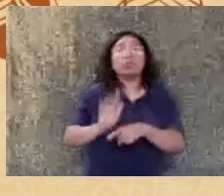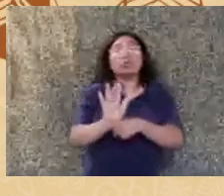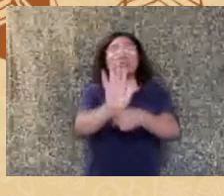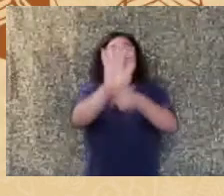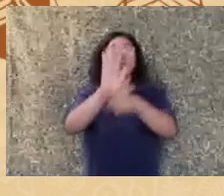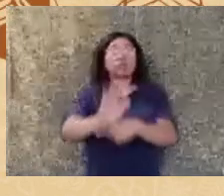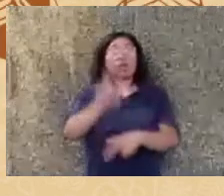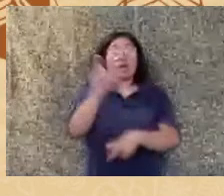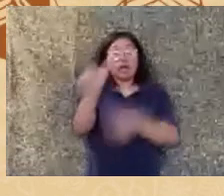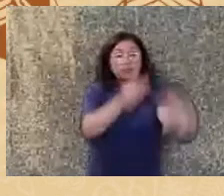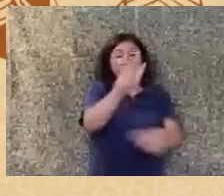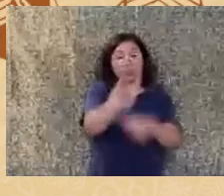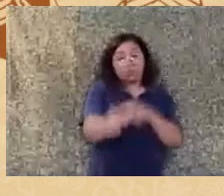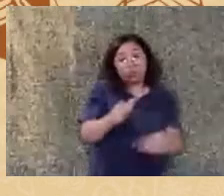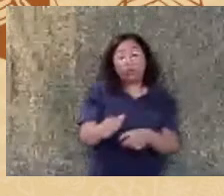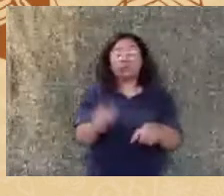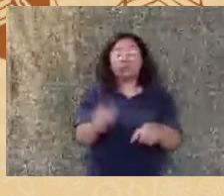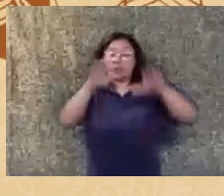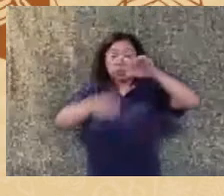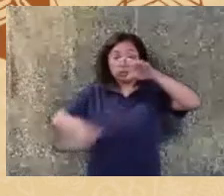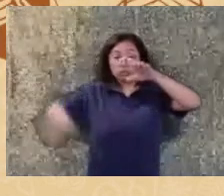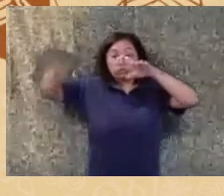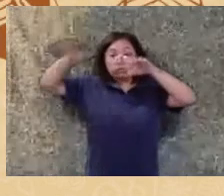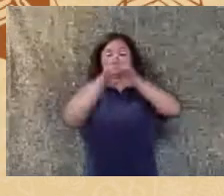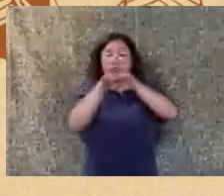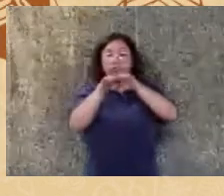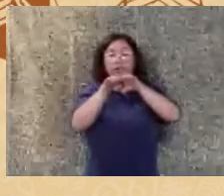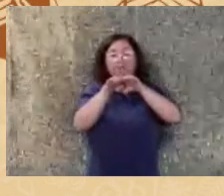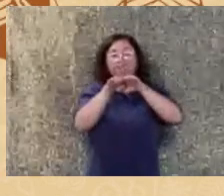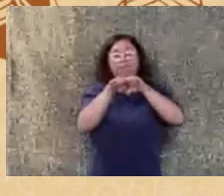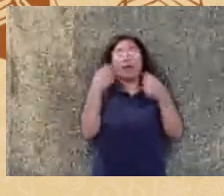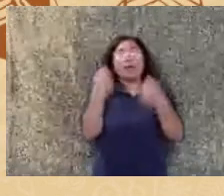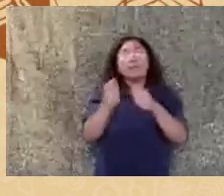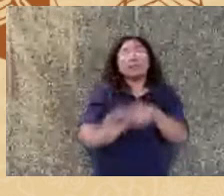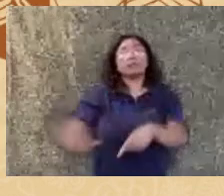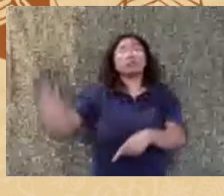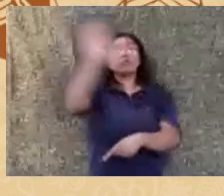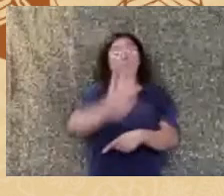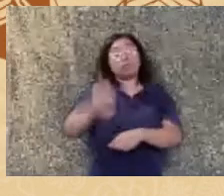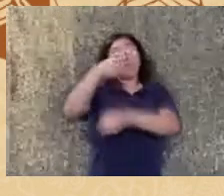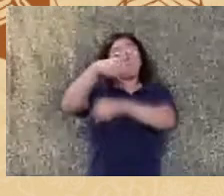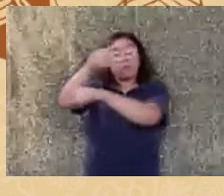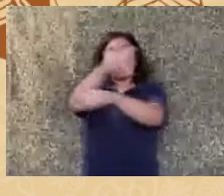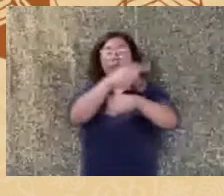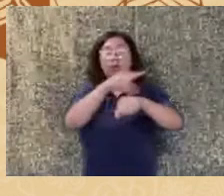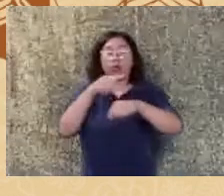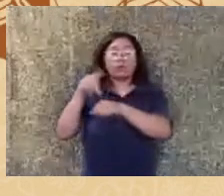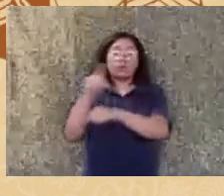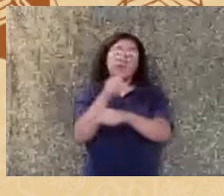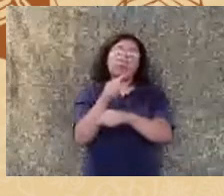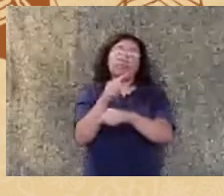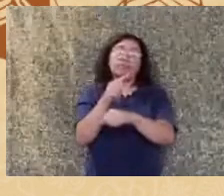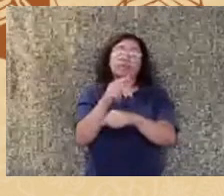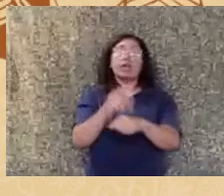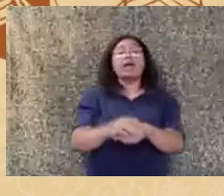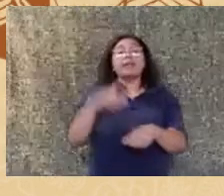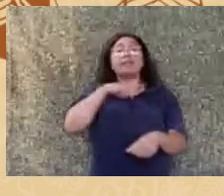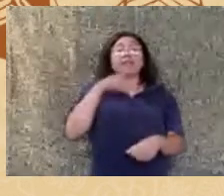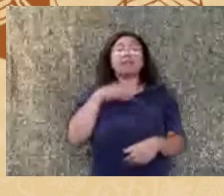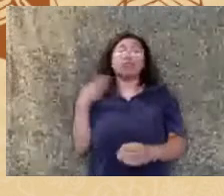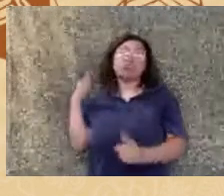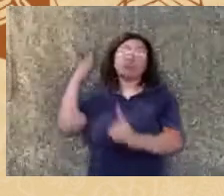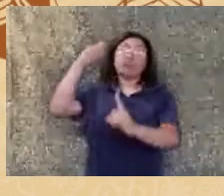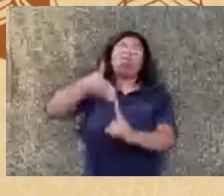nações os países é que tem que se implicar nas metas de desenvolvimento sustentável nós temos 17 metas todas elas